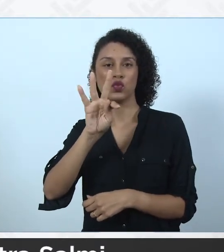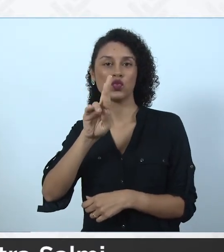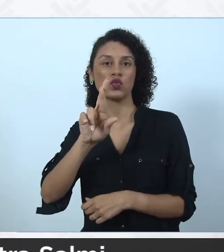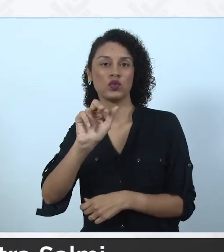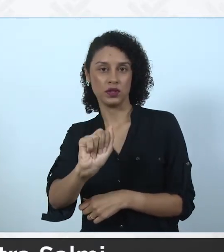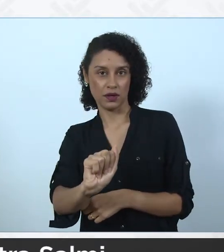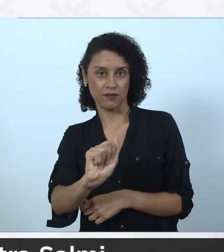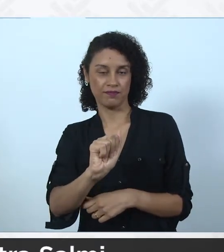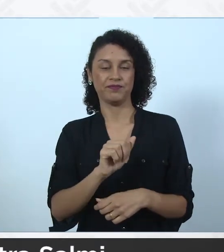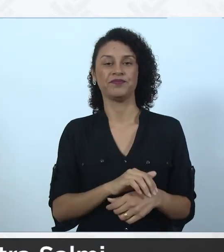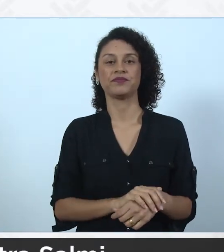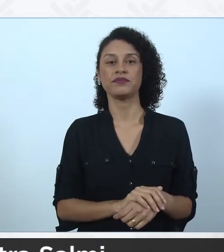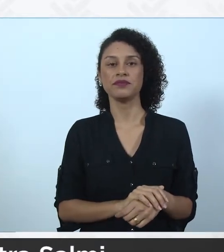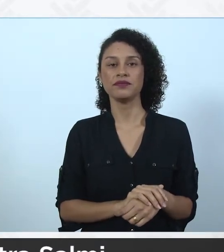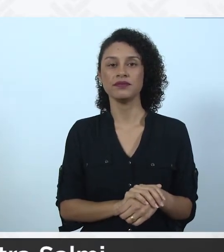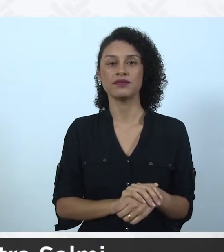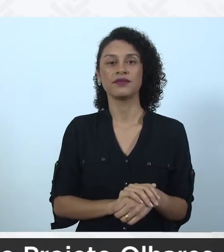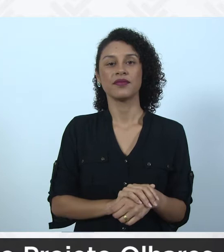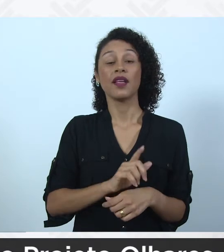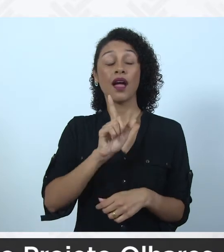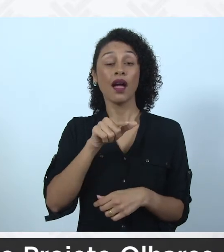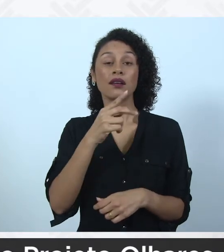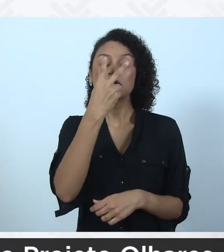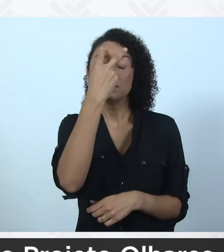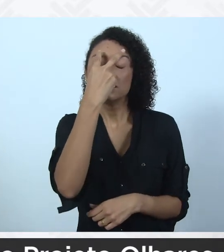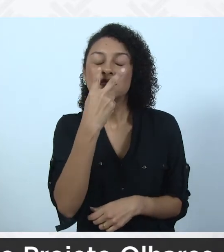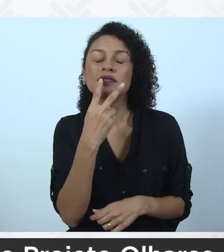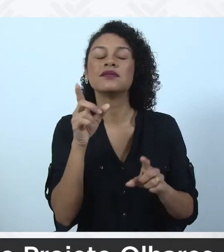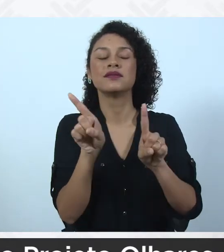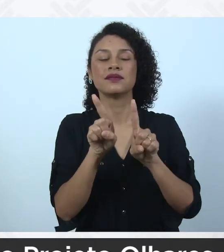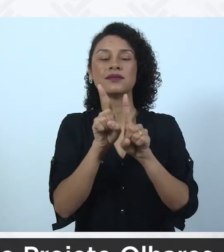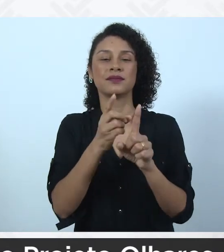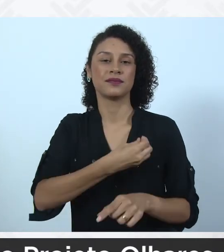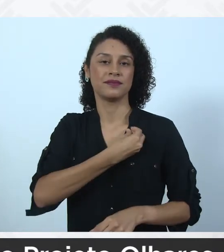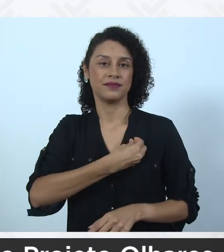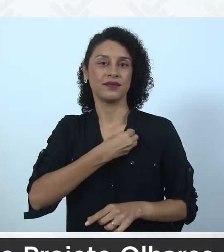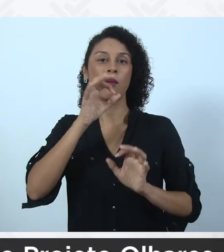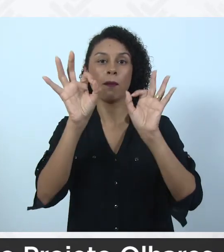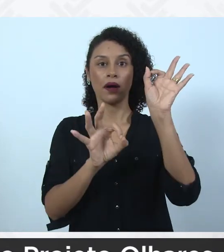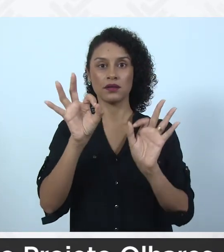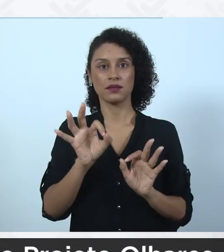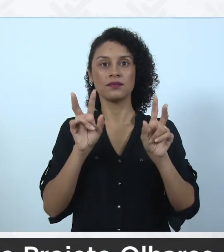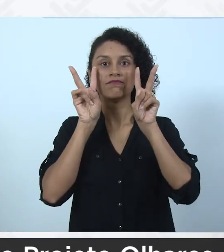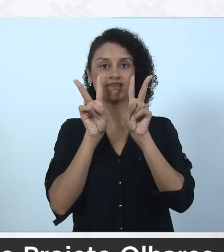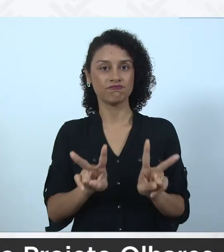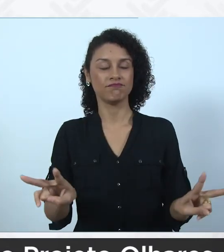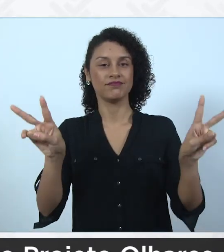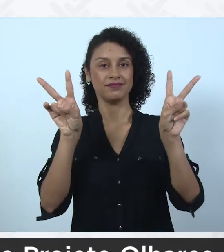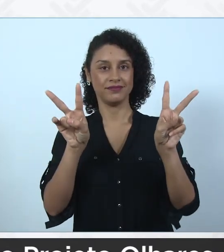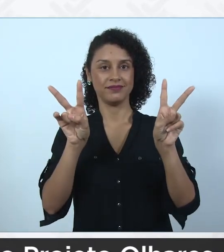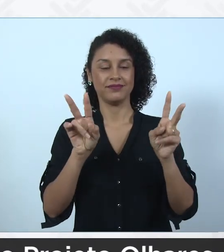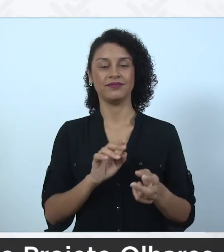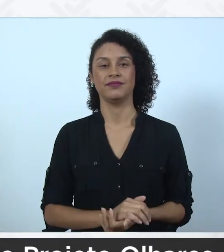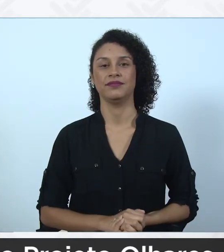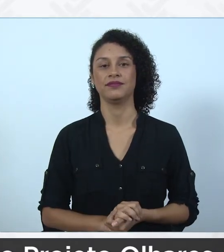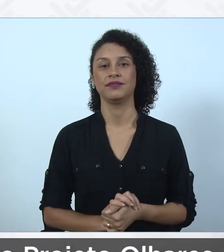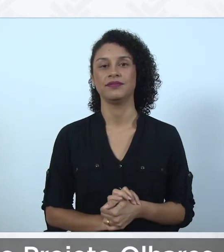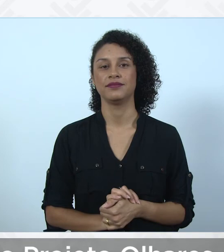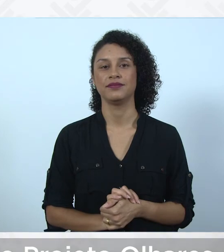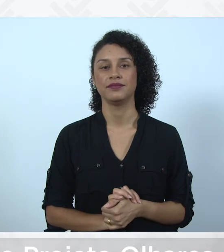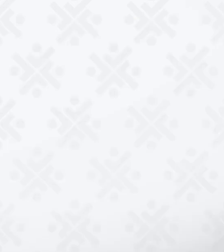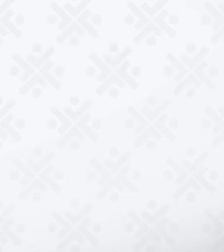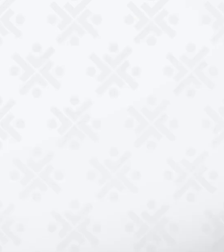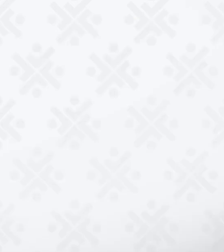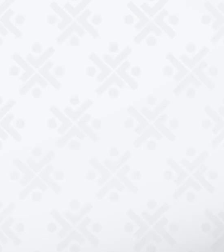Salme. O autor da foto é cego e integra o projeto Olhares.